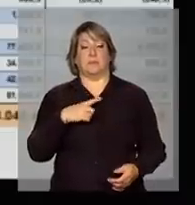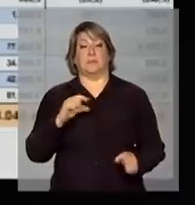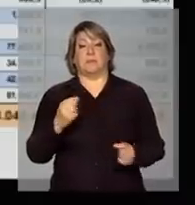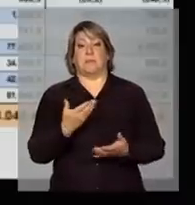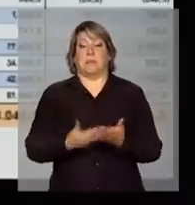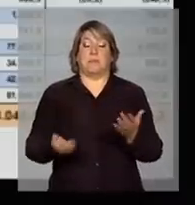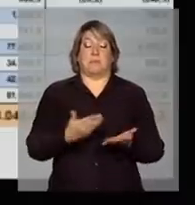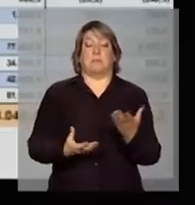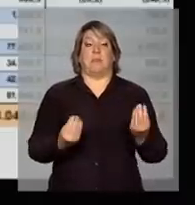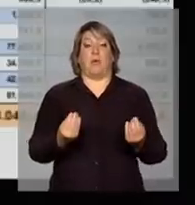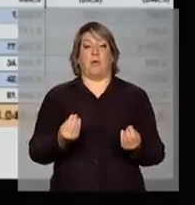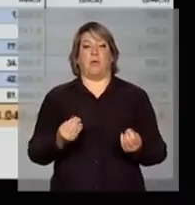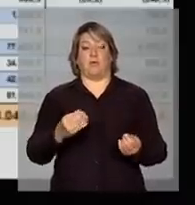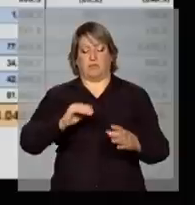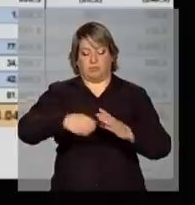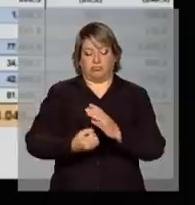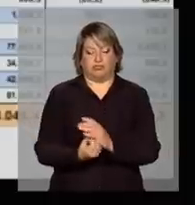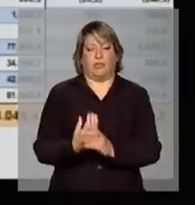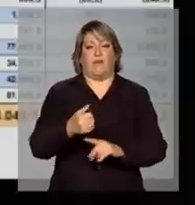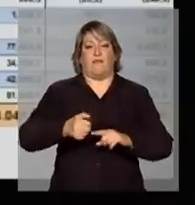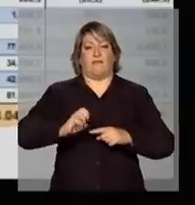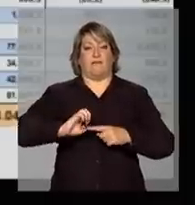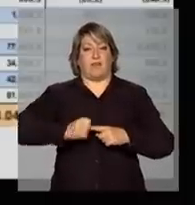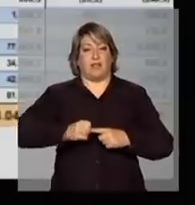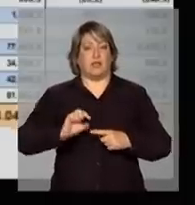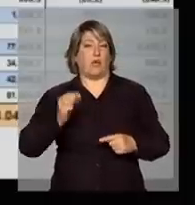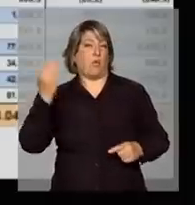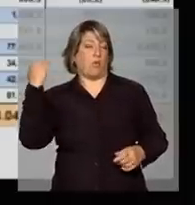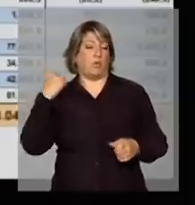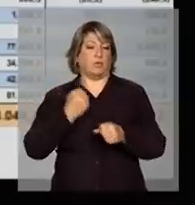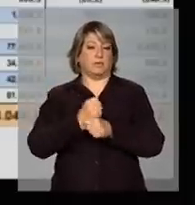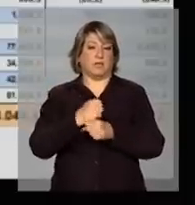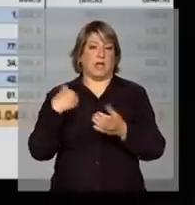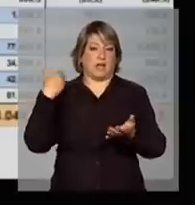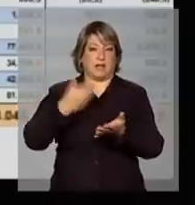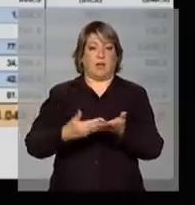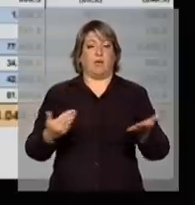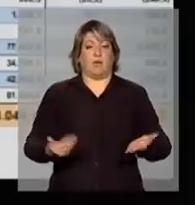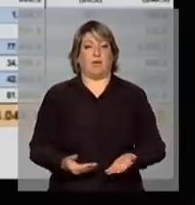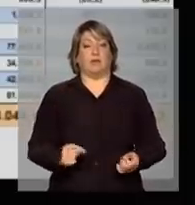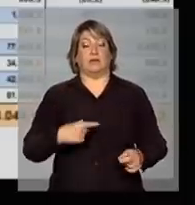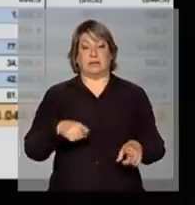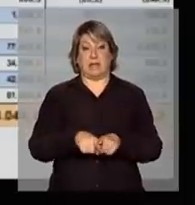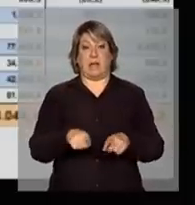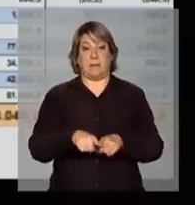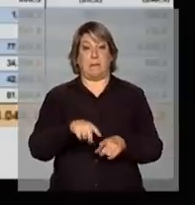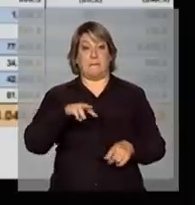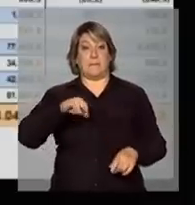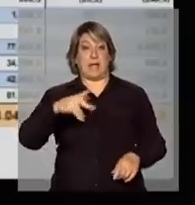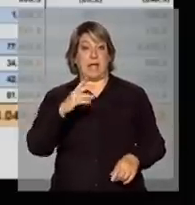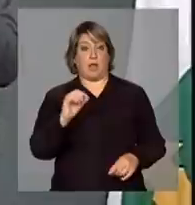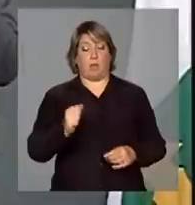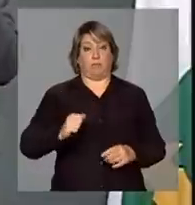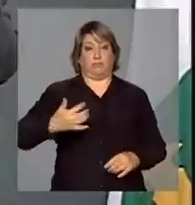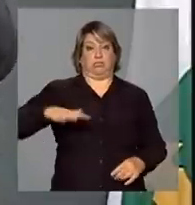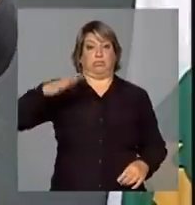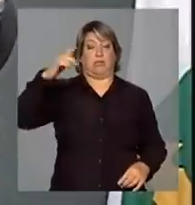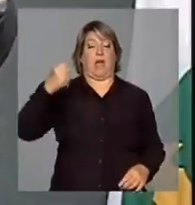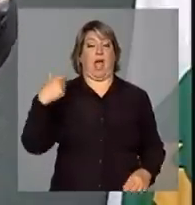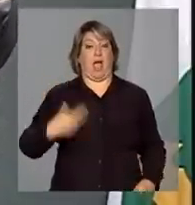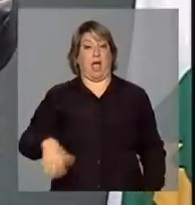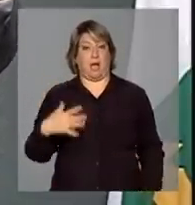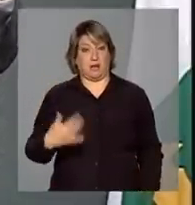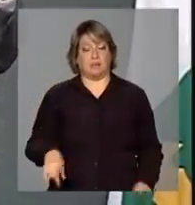produção de feijão, já isso nos últimos anos para cá. E, em função dos altos preços do milho esse ano, não temos dúvida que a tendência